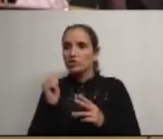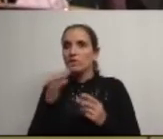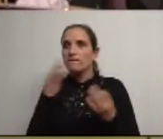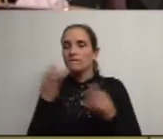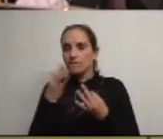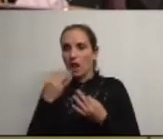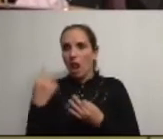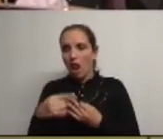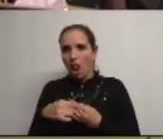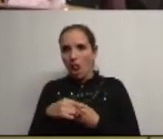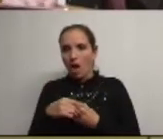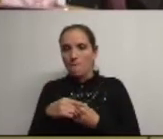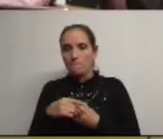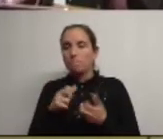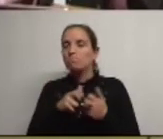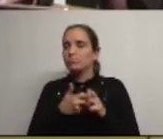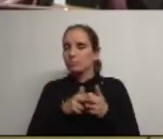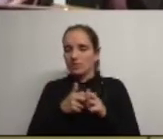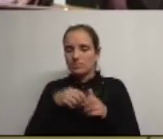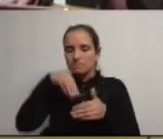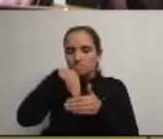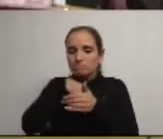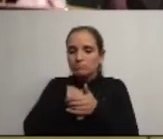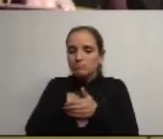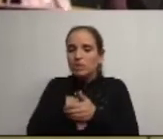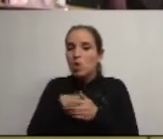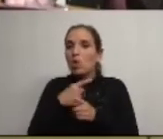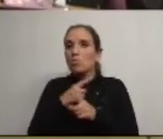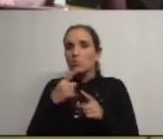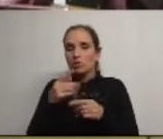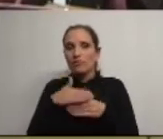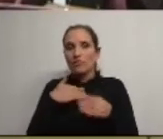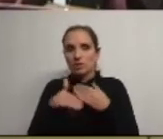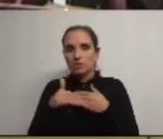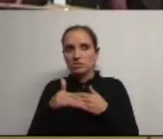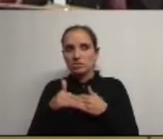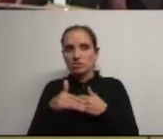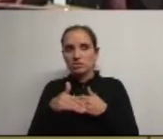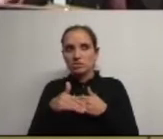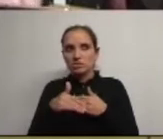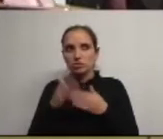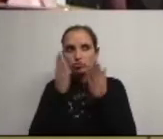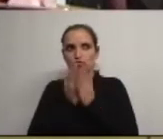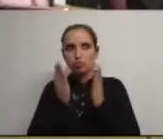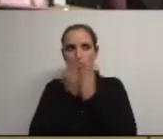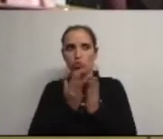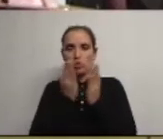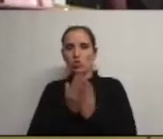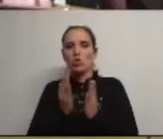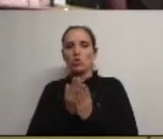tivemos um problema nas fundações porque foram feitos os necessários estudos